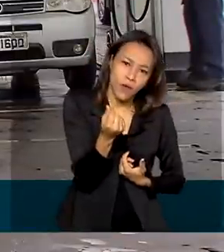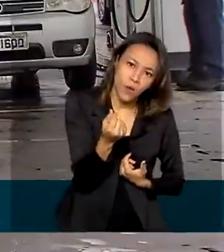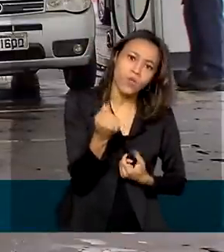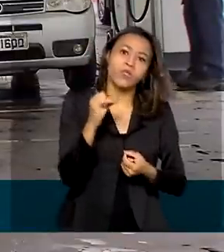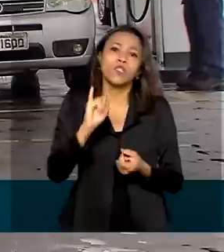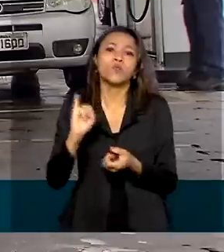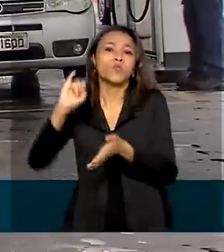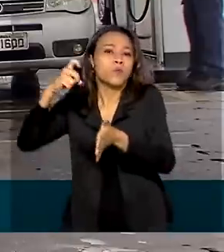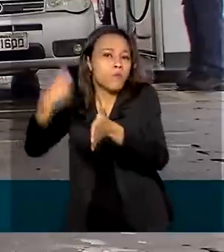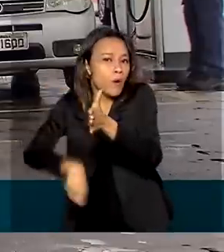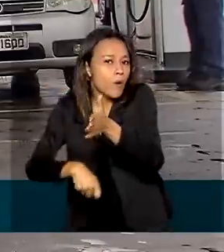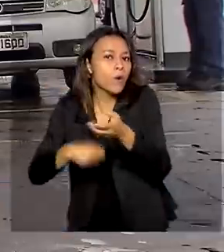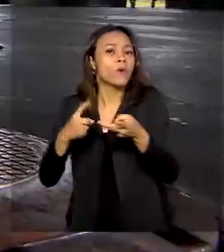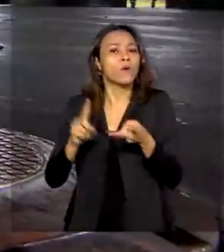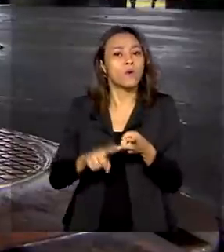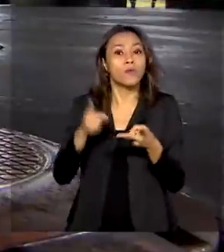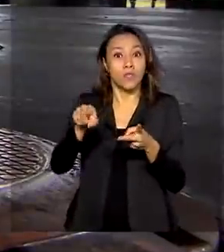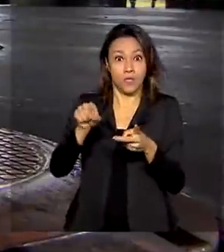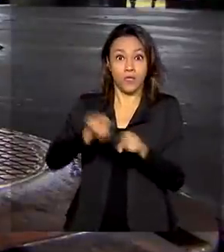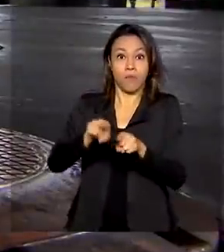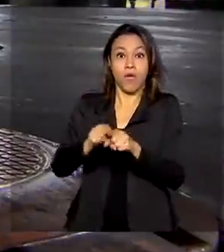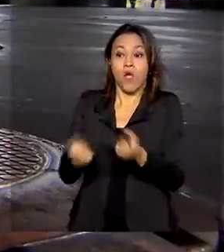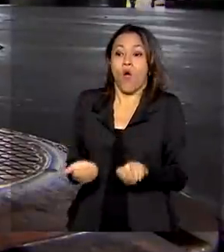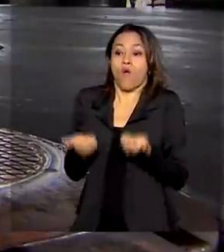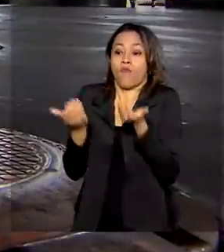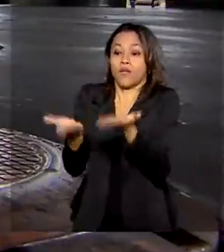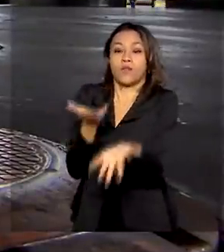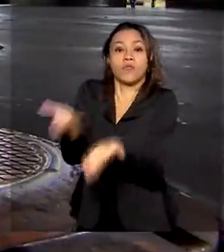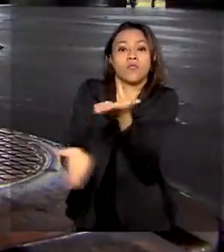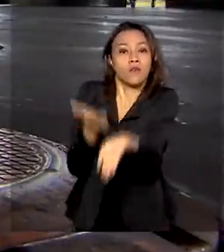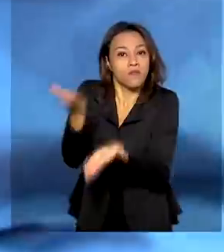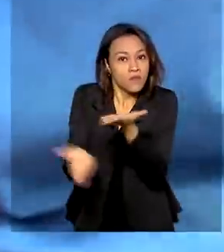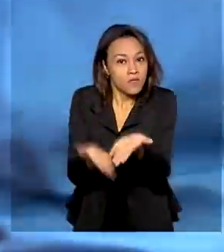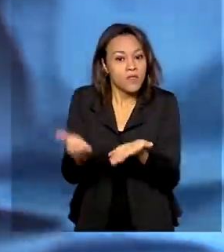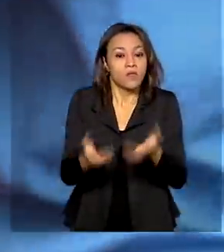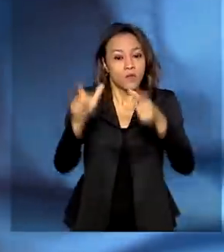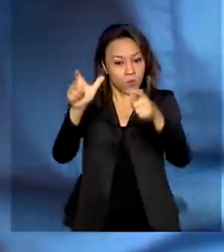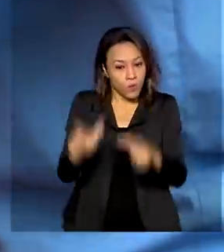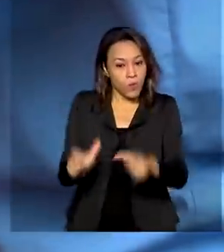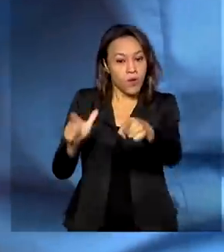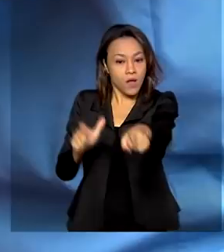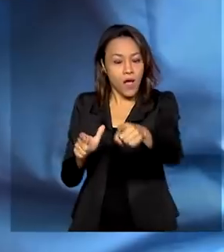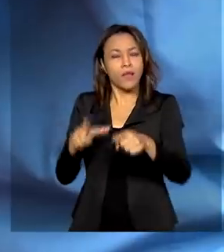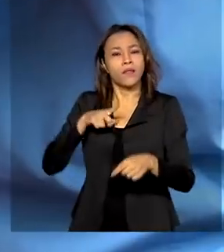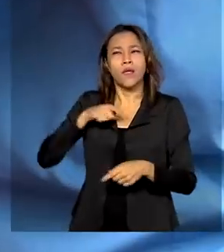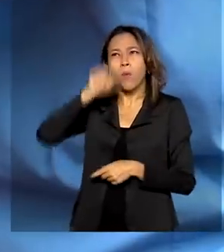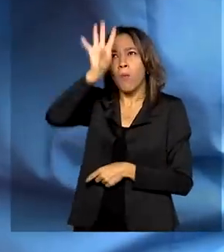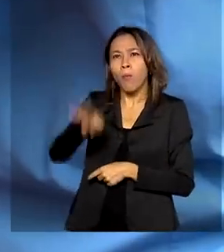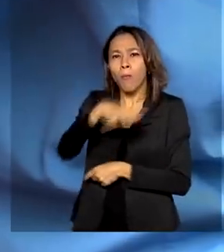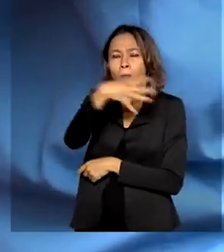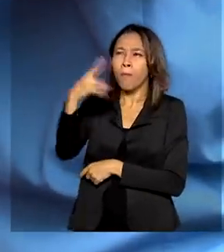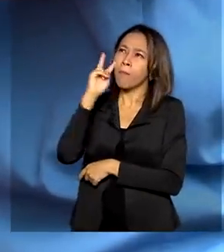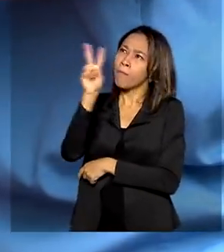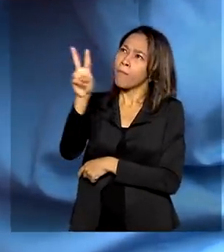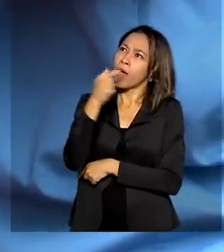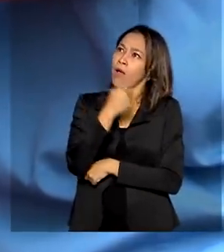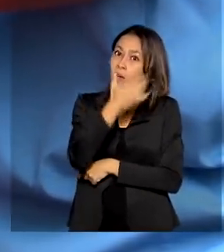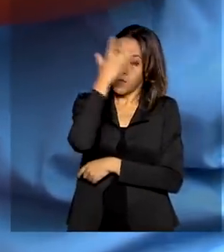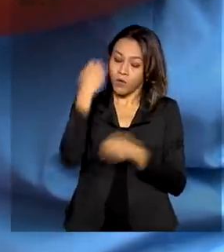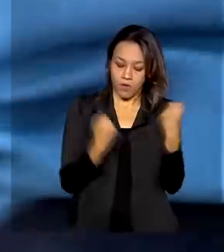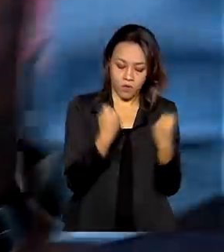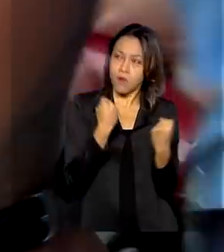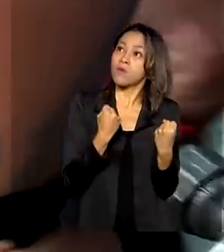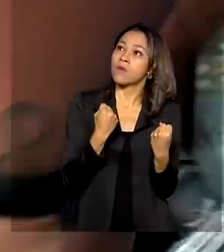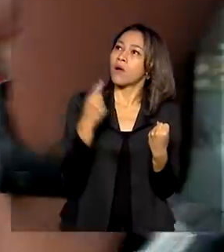tributos das mercadorias e dos serviços oferecidos pelo estabelecimento por um painel afixado em local visível.